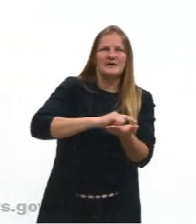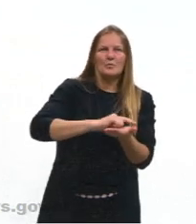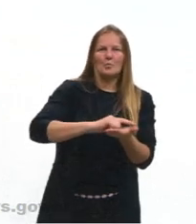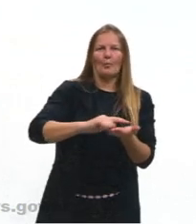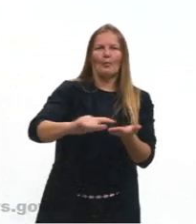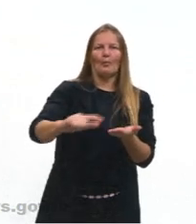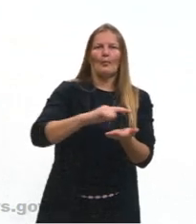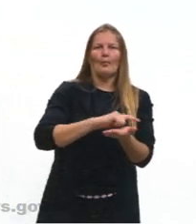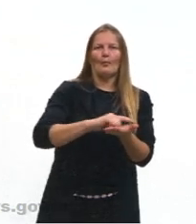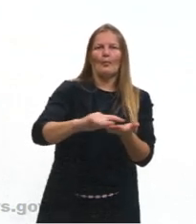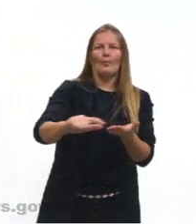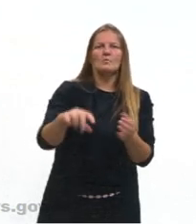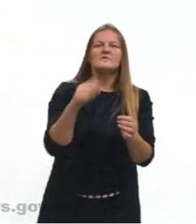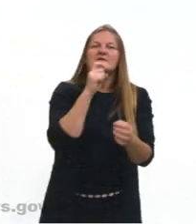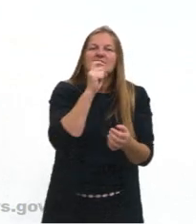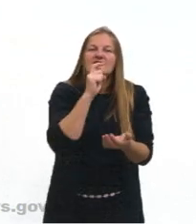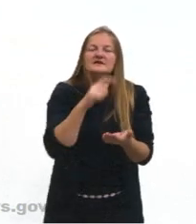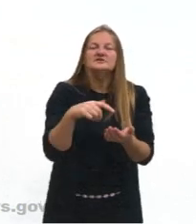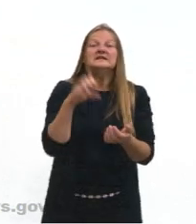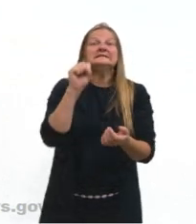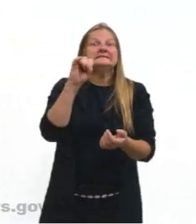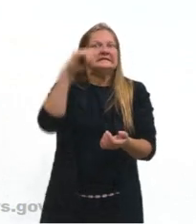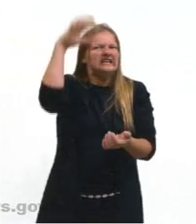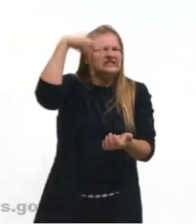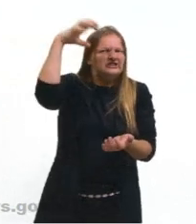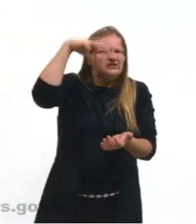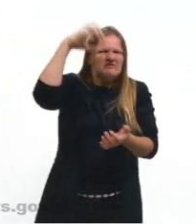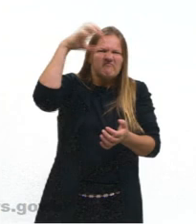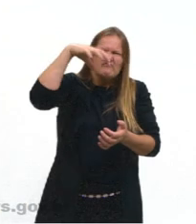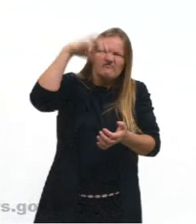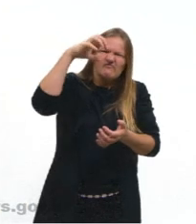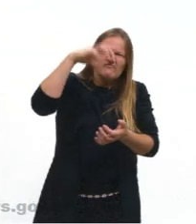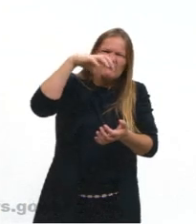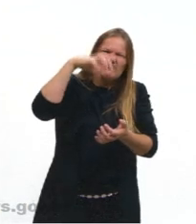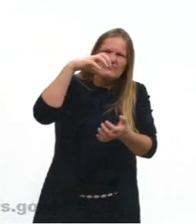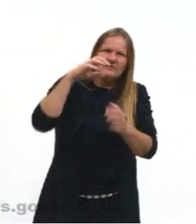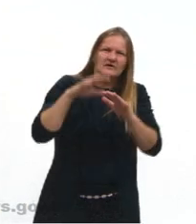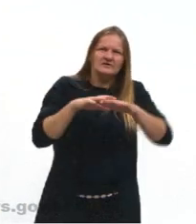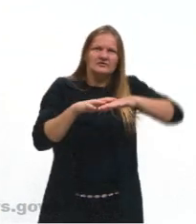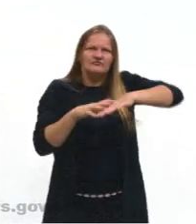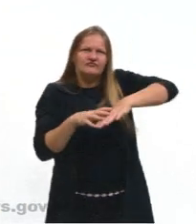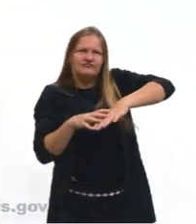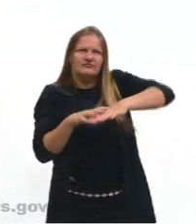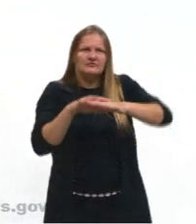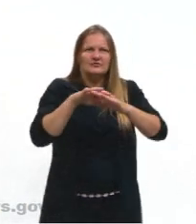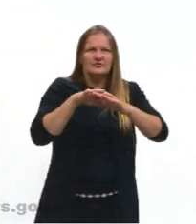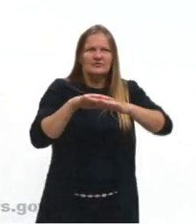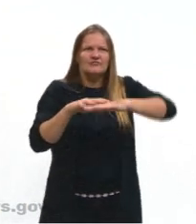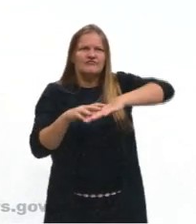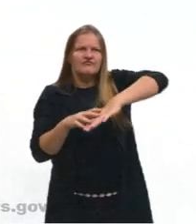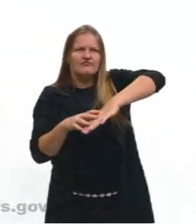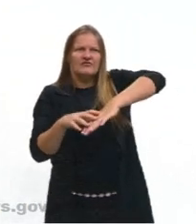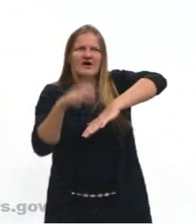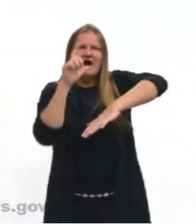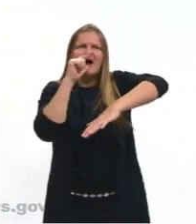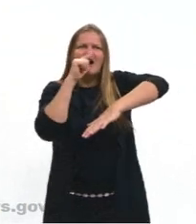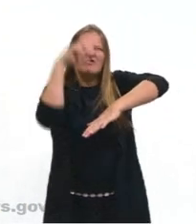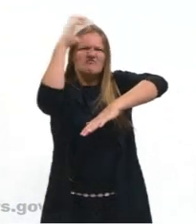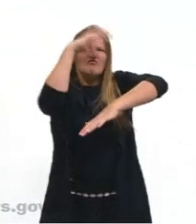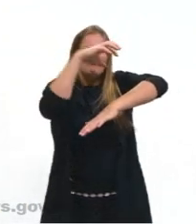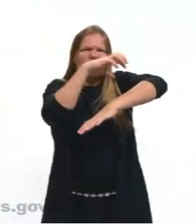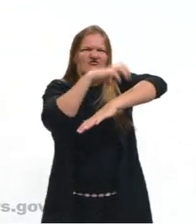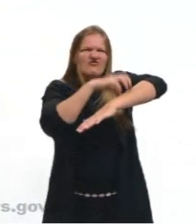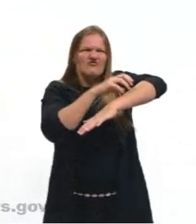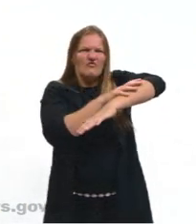exposto. Quando vem uma chuva, né? Uma enxurrada, e ele tem que ser inclinado, né? Não adianta ficar só paradinho. Ele tem que ter uma certa,